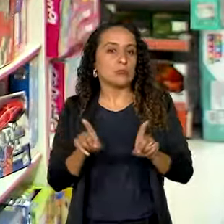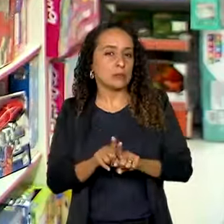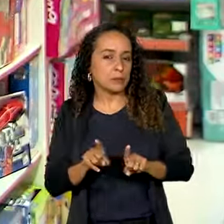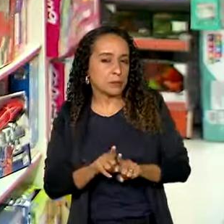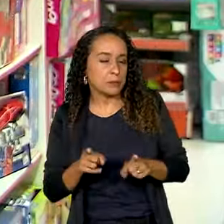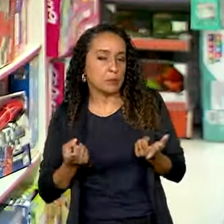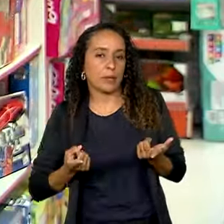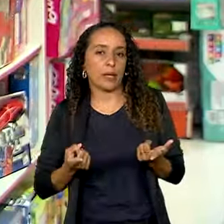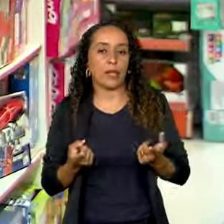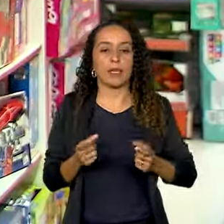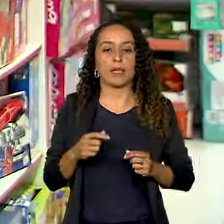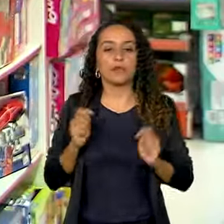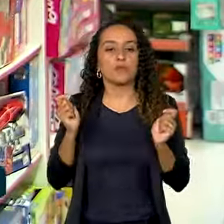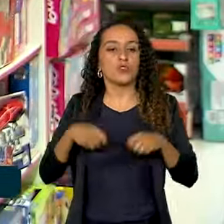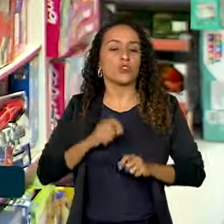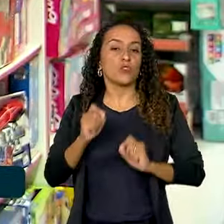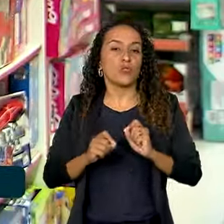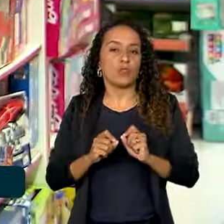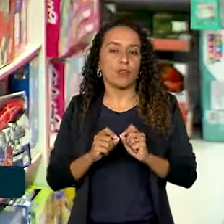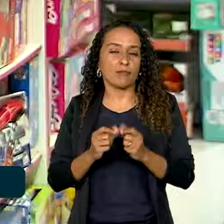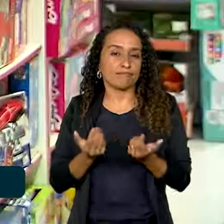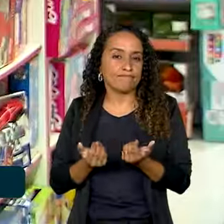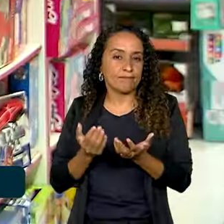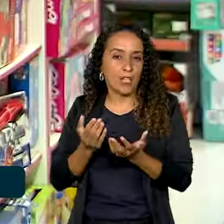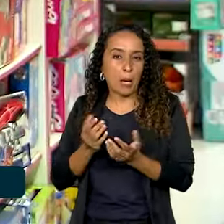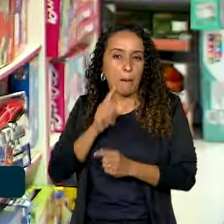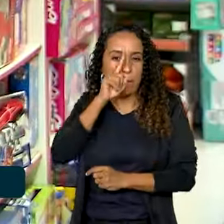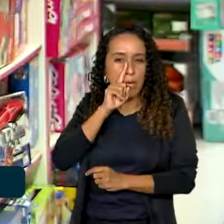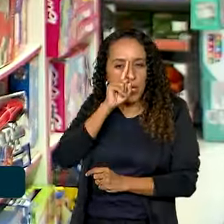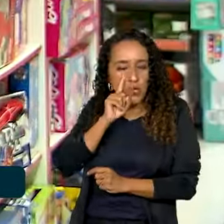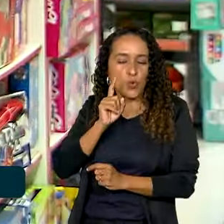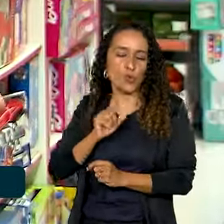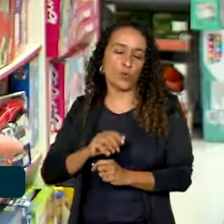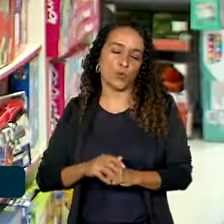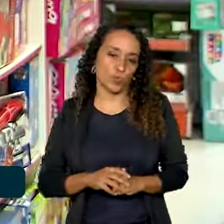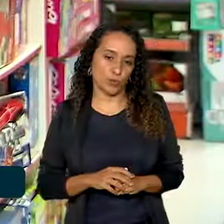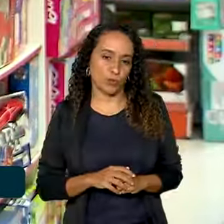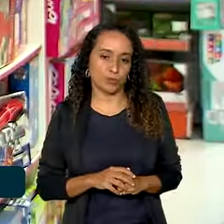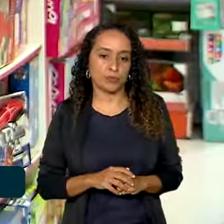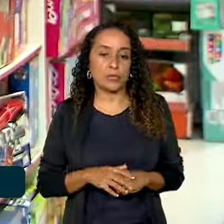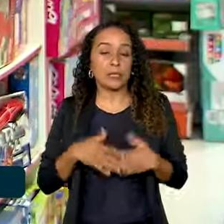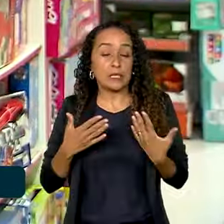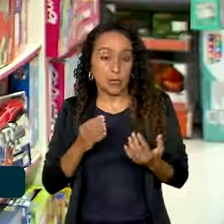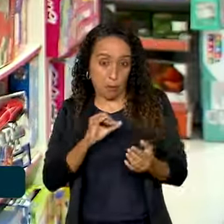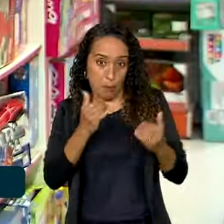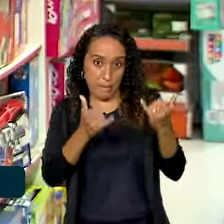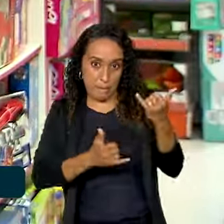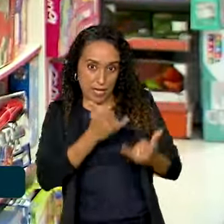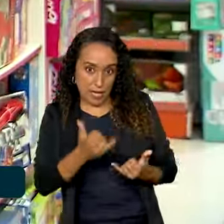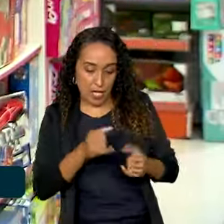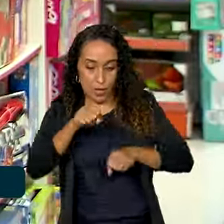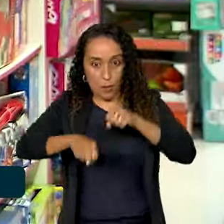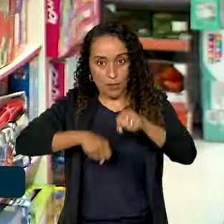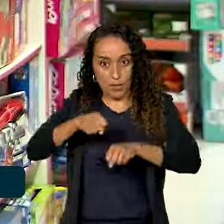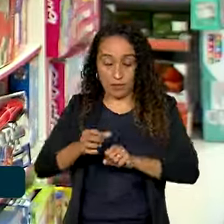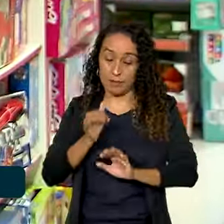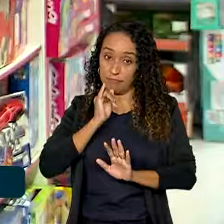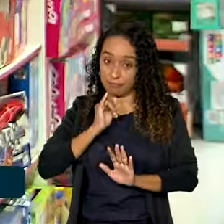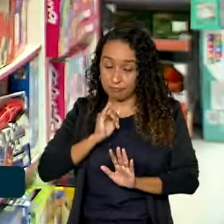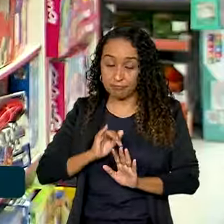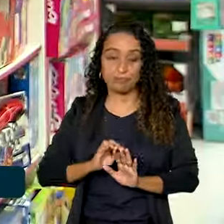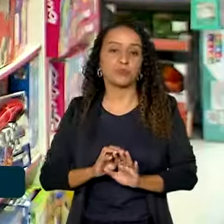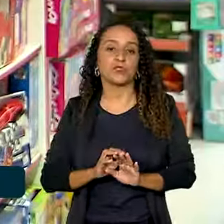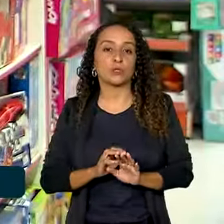duvidosa que possam oferecer perigo para o consumidor. No caso de brinquedos e bicicletas, por exemplo,